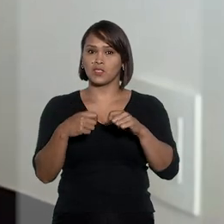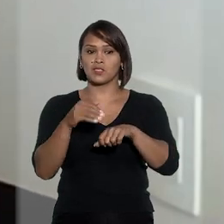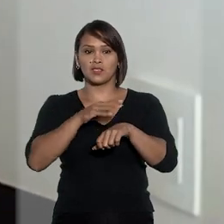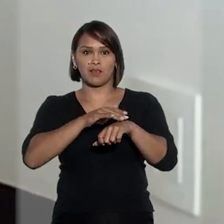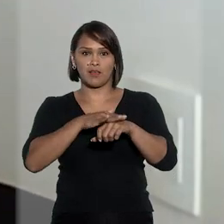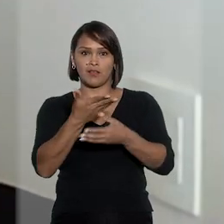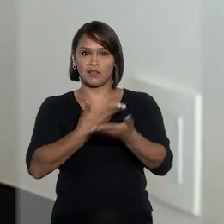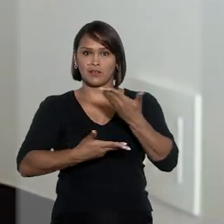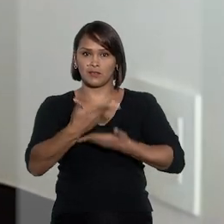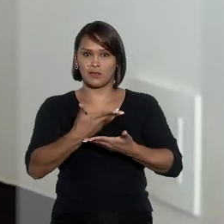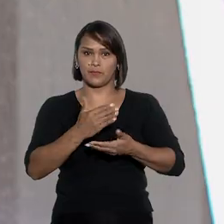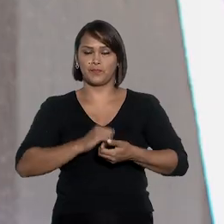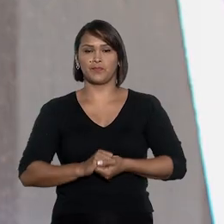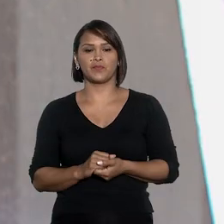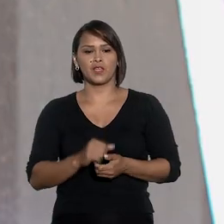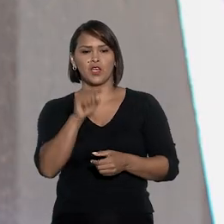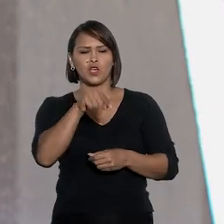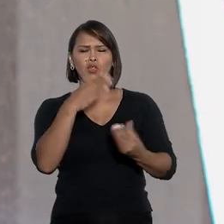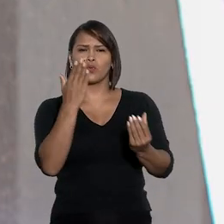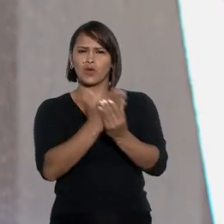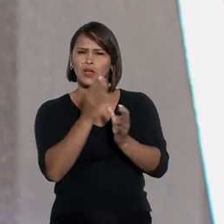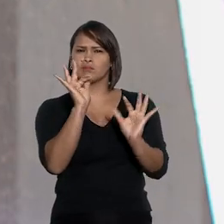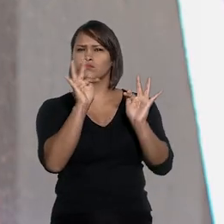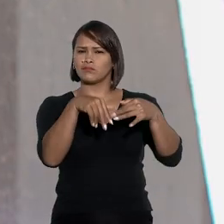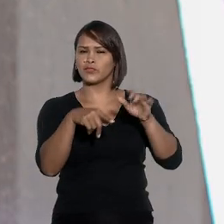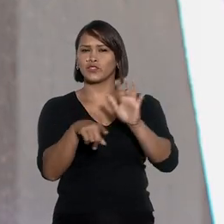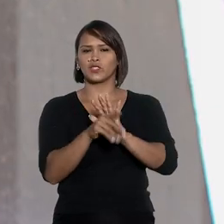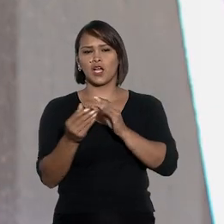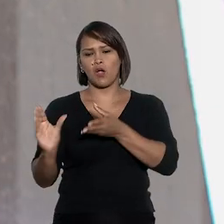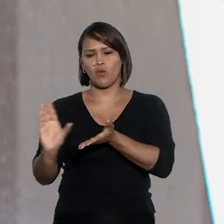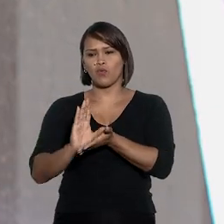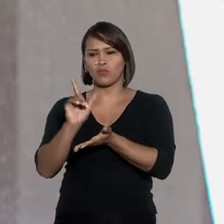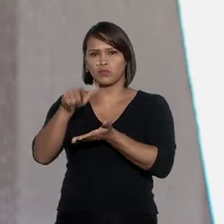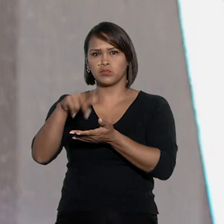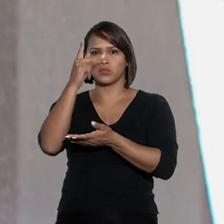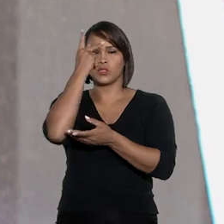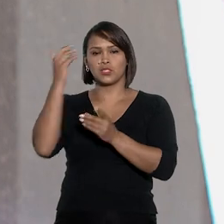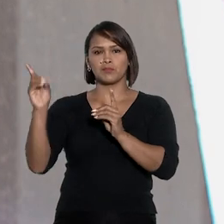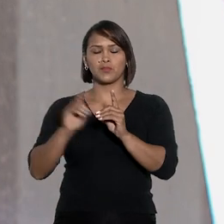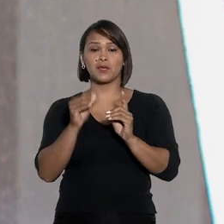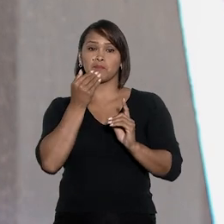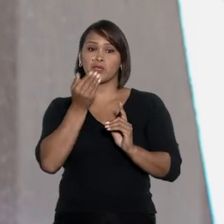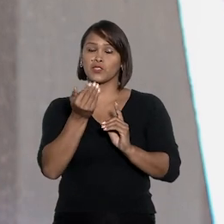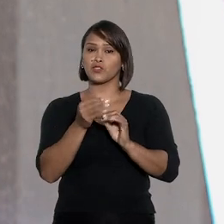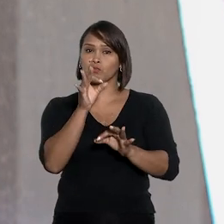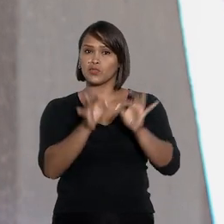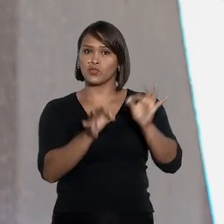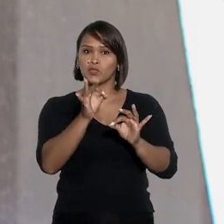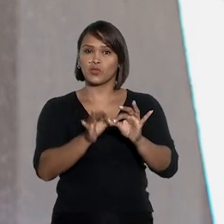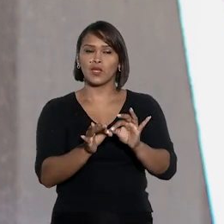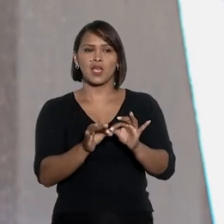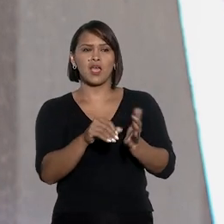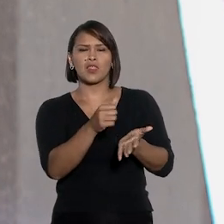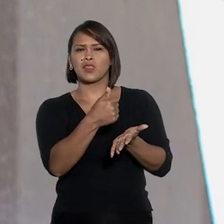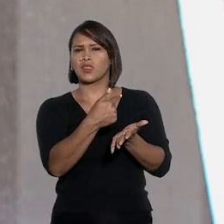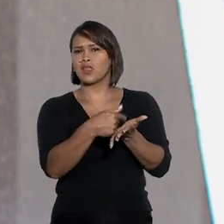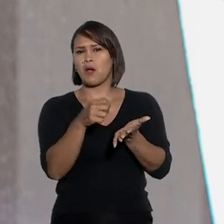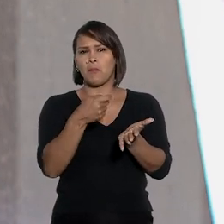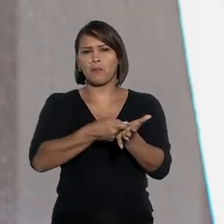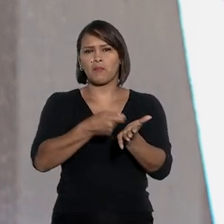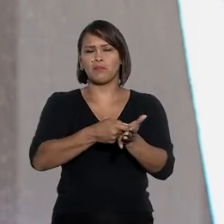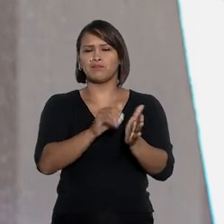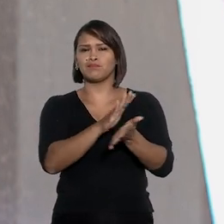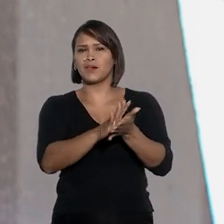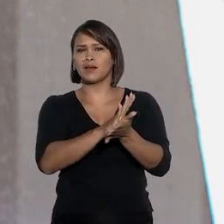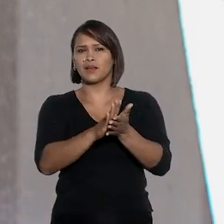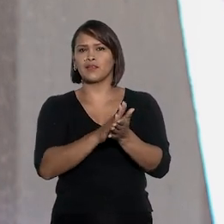necessário em relação a essa doença. No caso julgado, um contribuinte portador de câncer pediu em juízo a isenção do imposto de